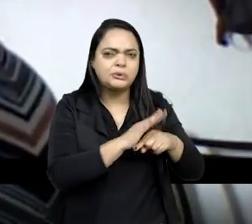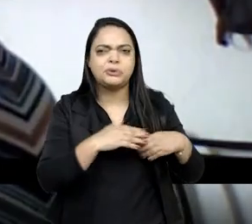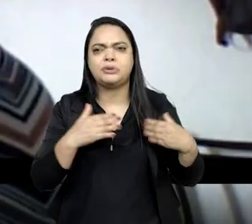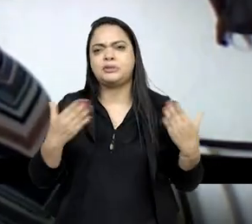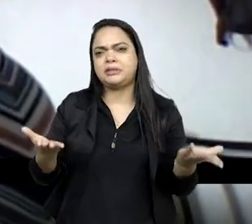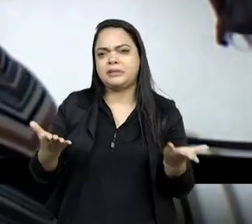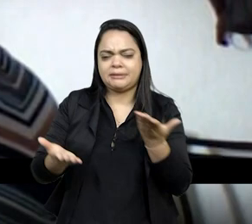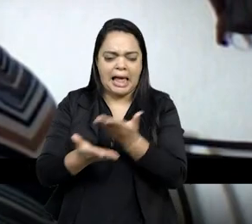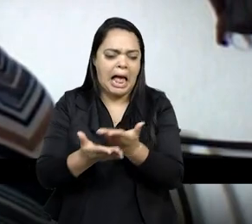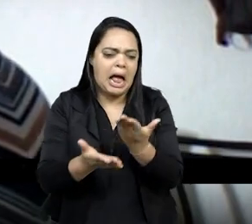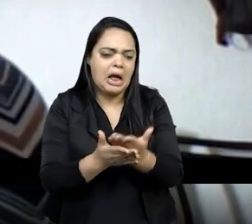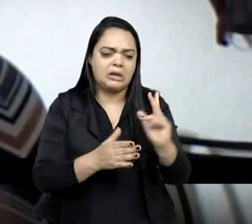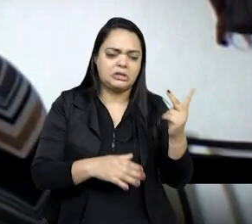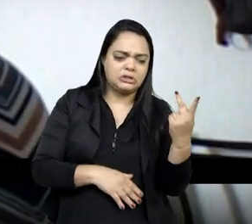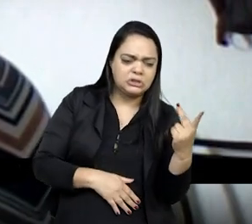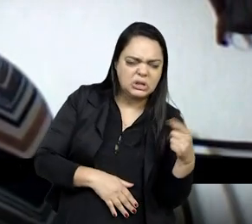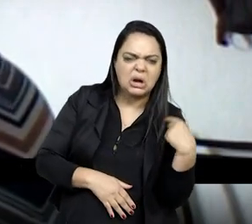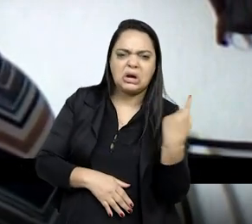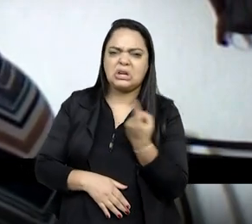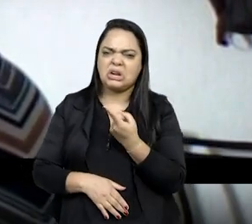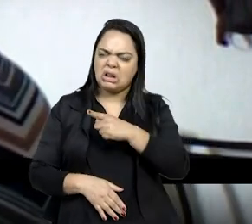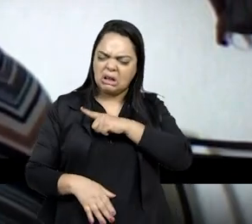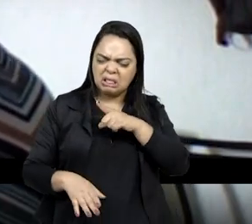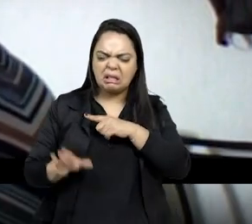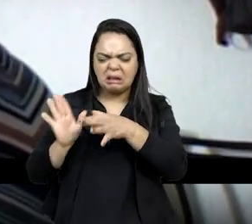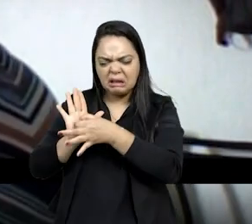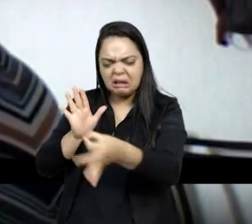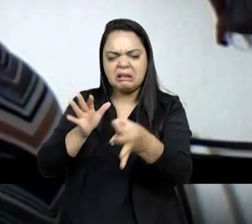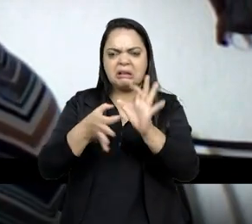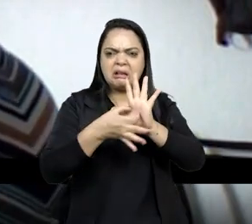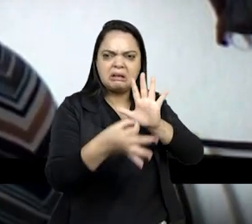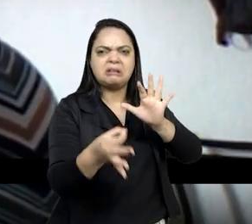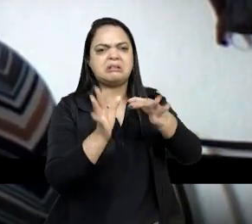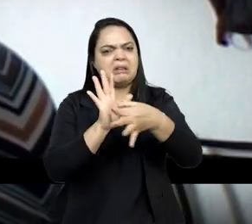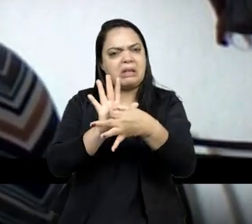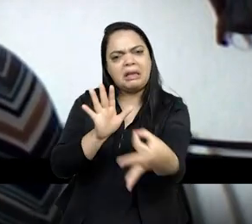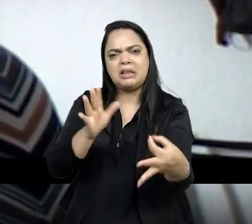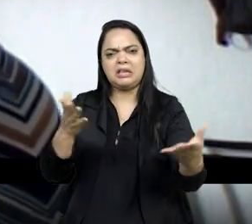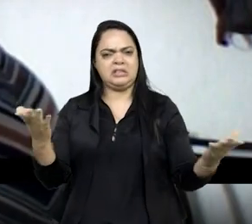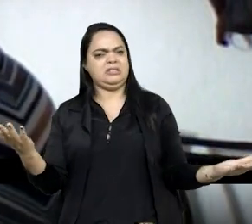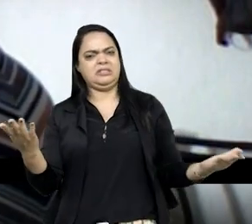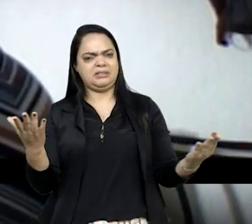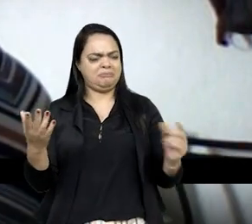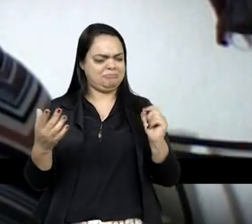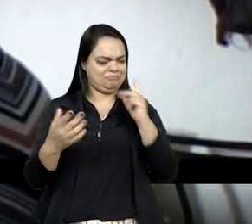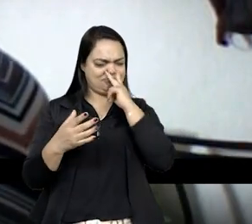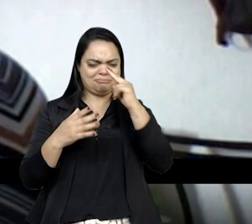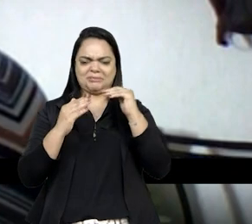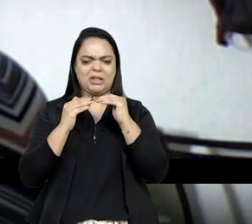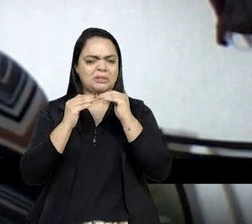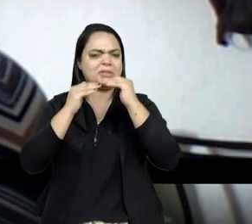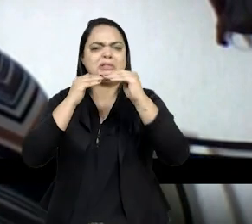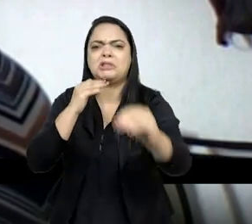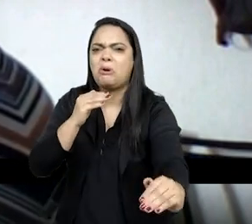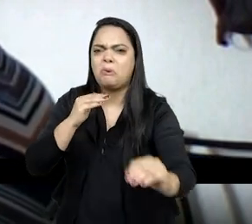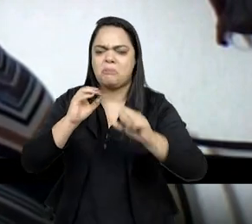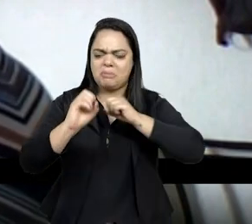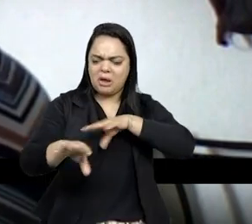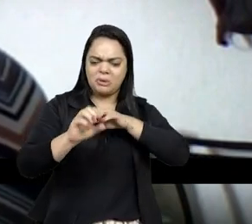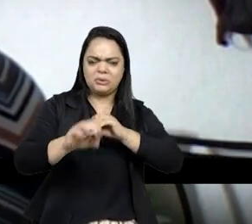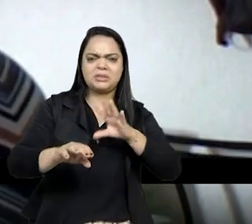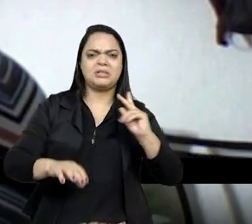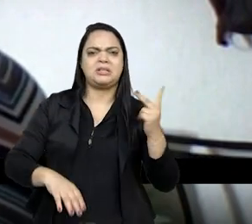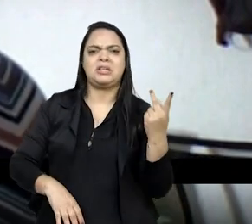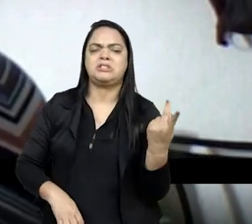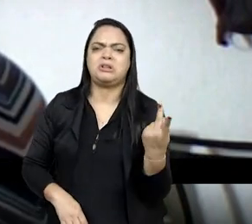nas aulas de história, a gente vê críticas, críticas muitas vezes descabidas ao próprio ensino de história